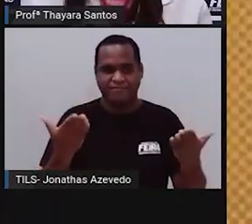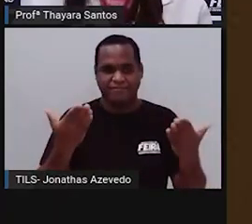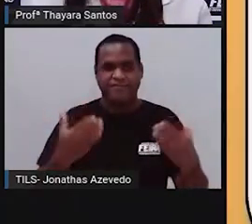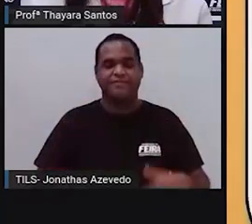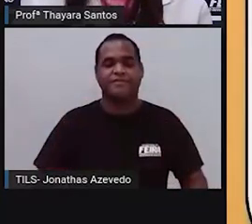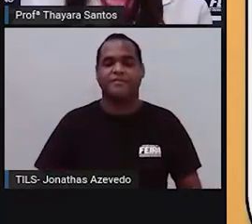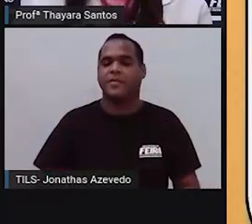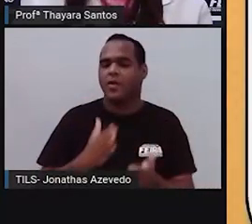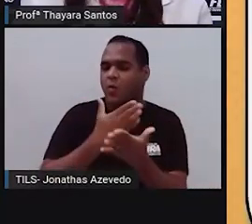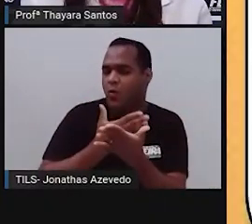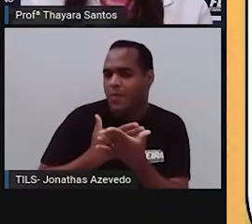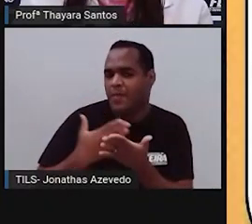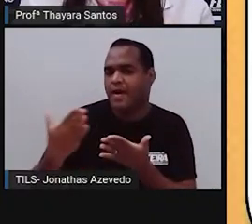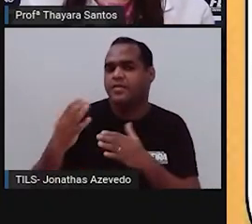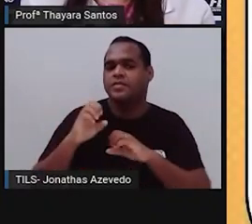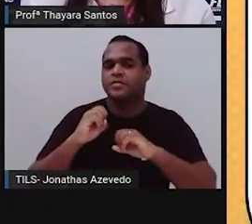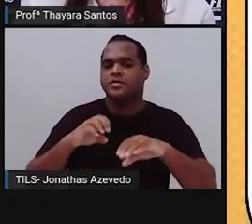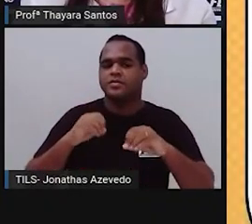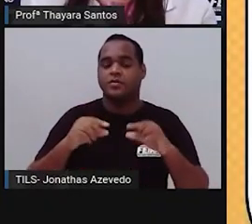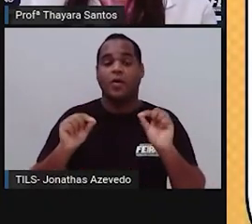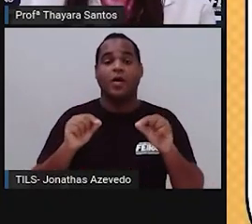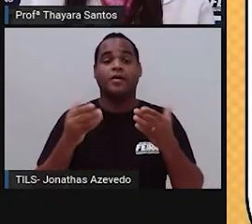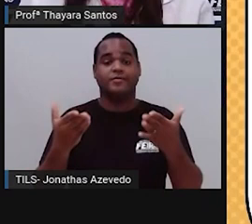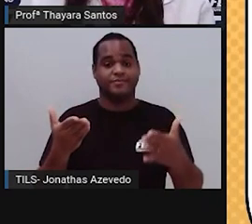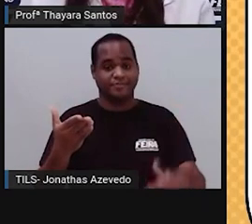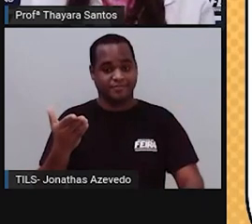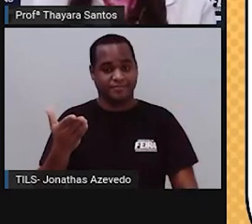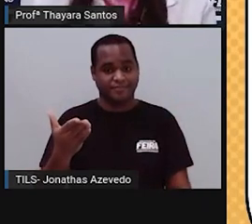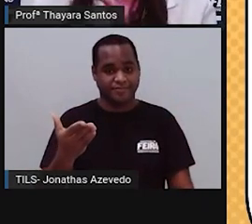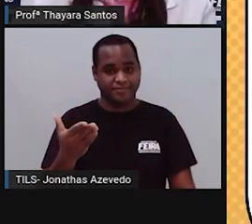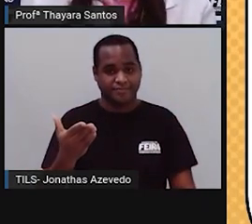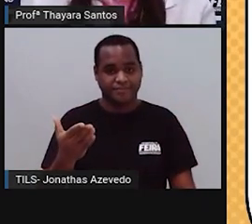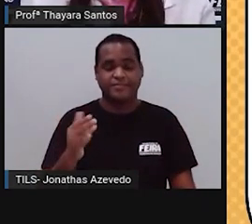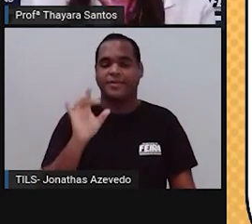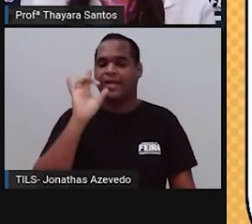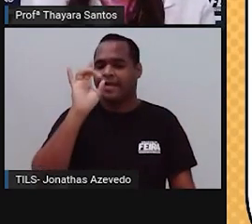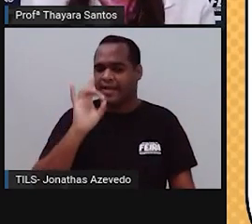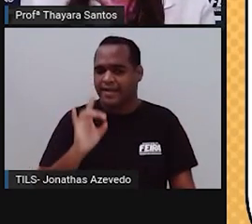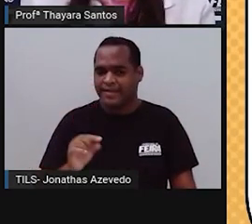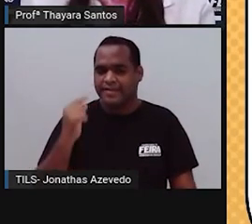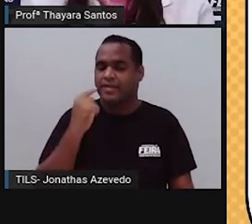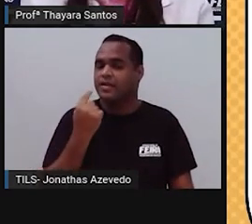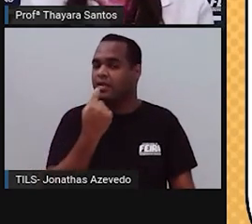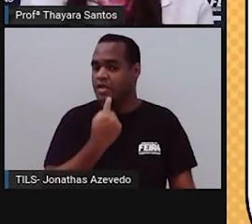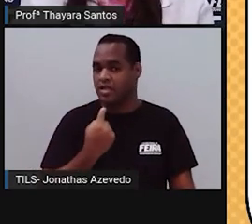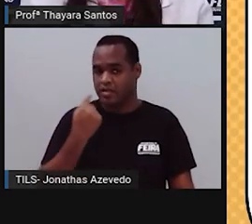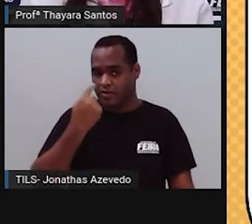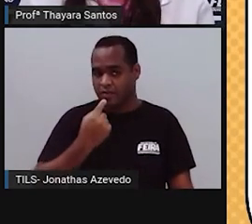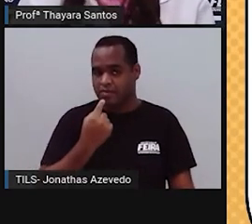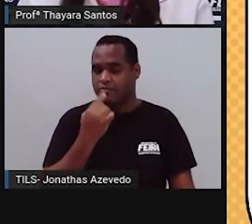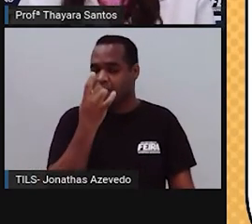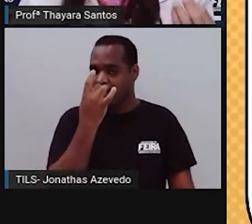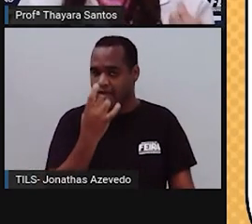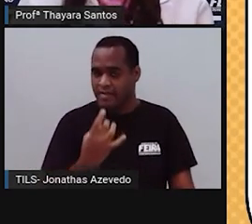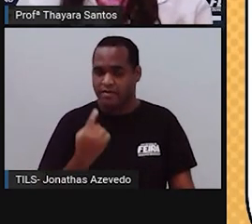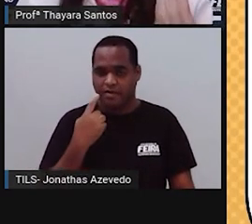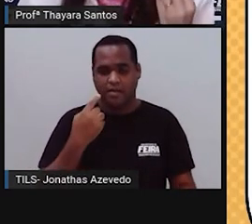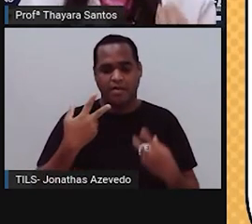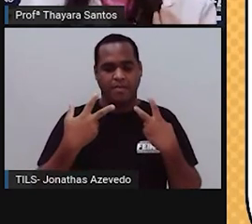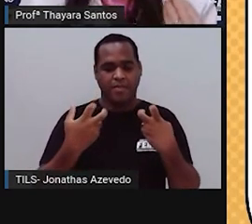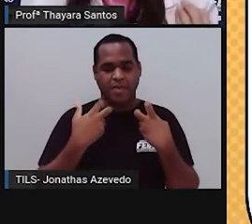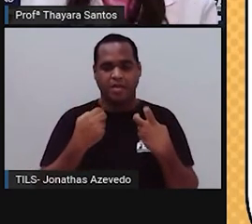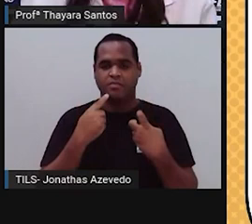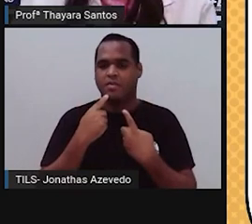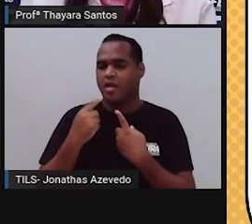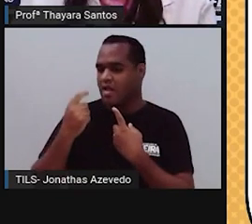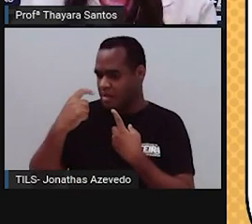Lá no comecinho da nossa aula. Aqui. Por exemplo, cada região da nossa língua, ela é responsável por perceber um